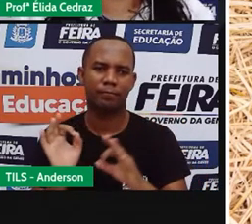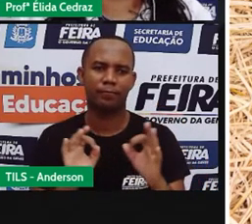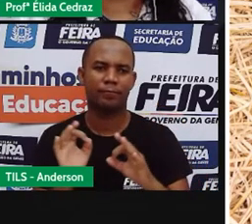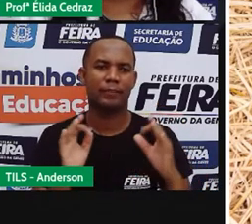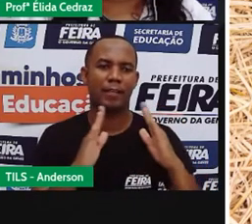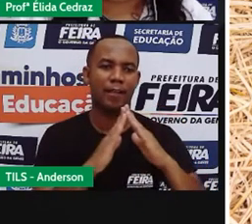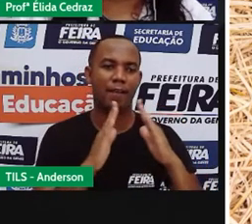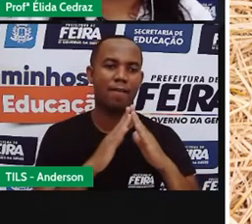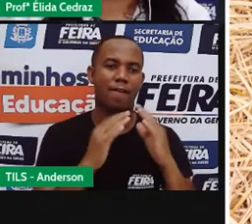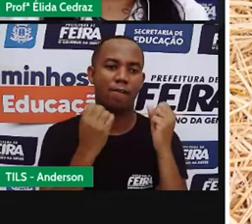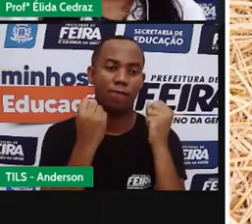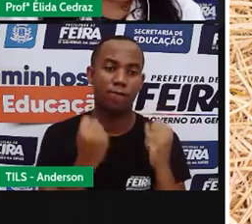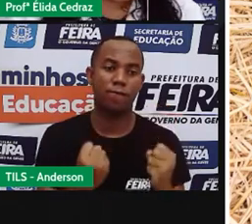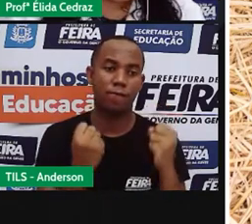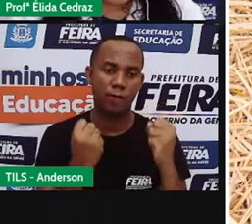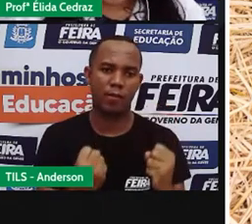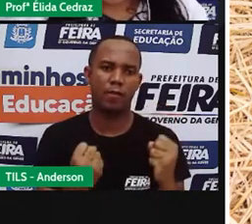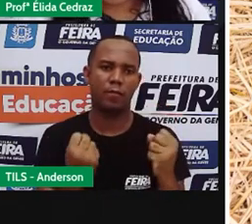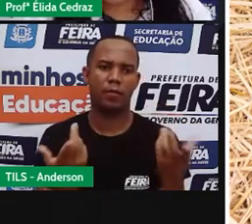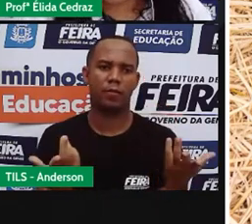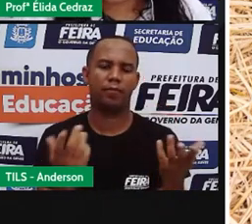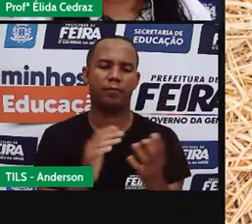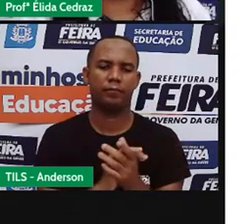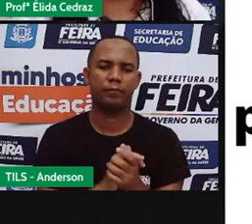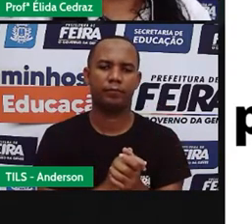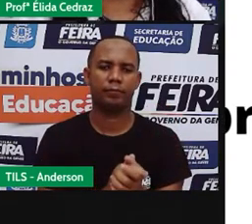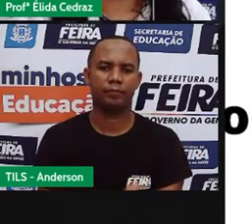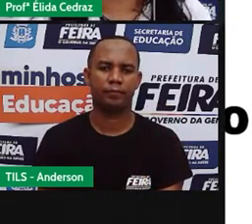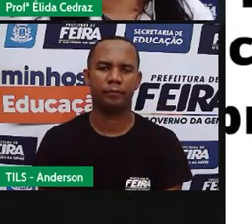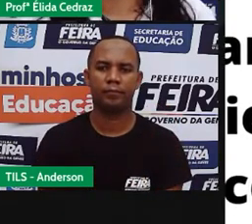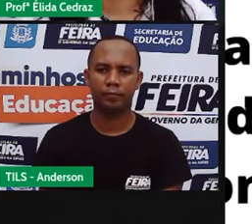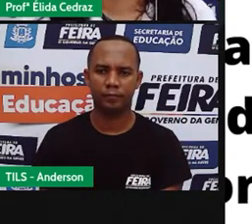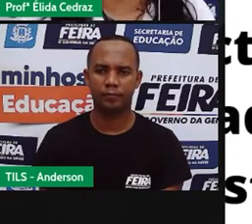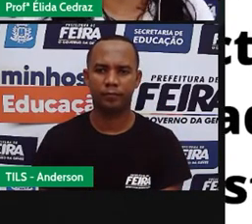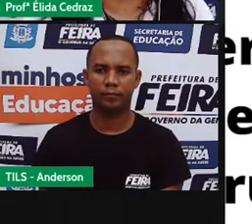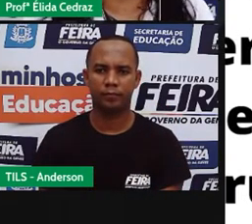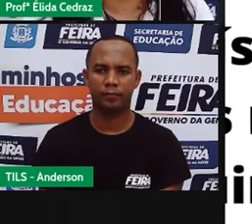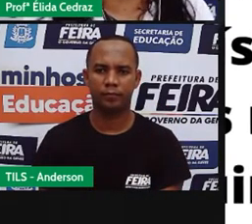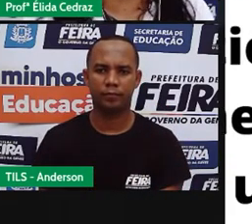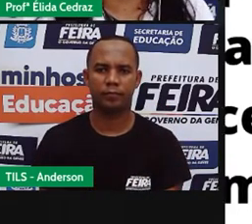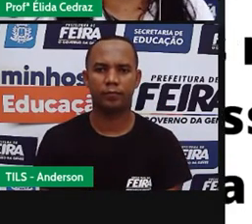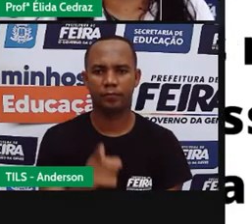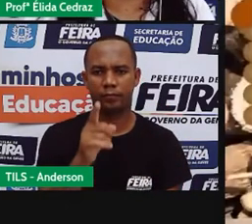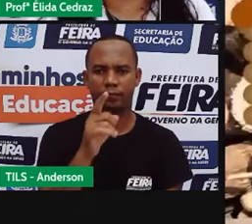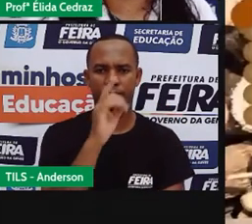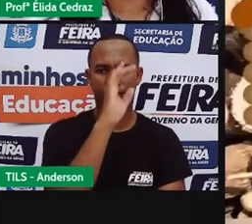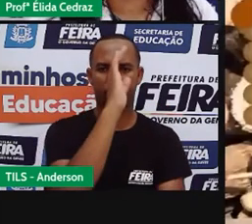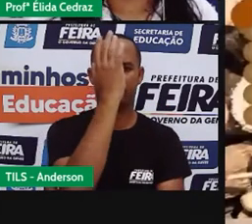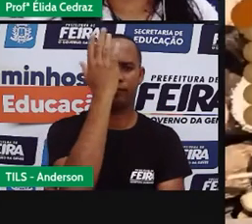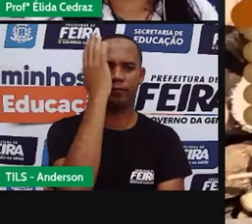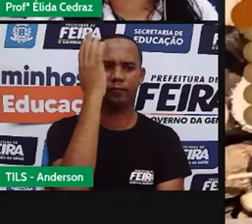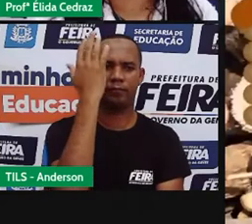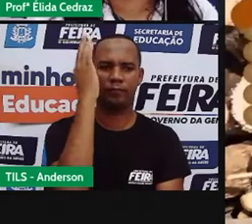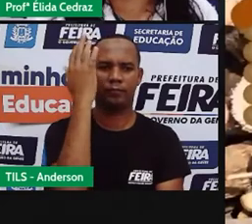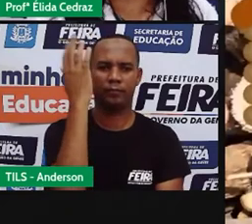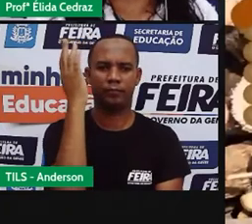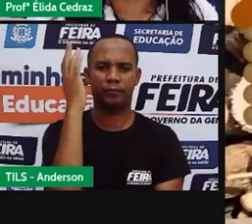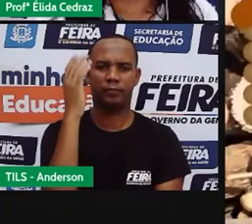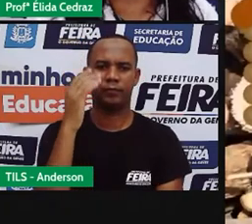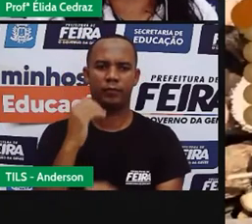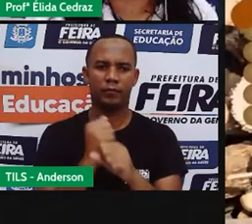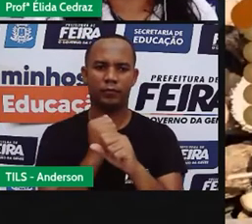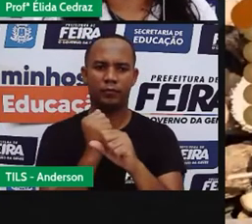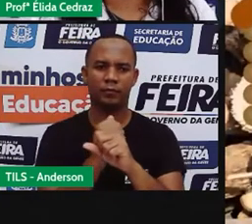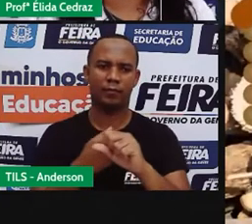casa firme. Entendeu? Olha só. A madeira utilizada na construção das casas